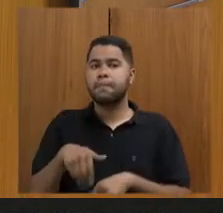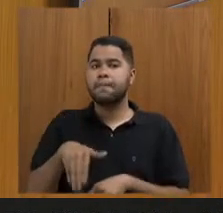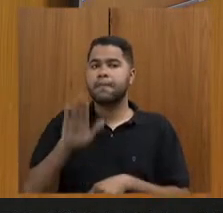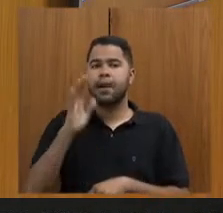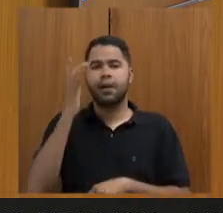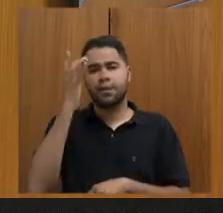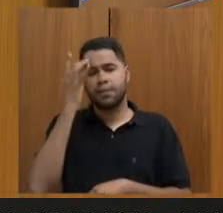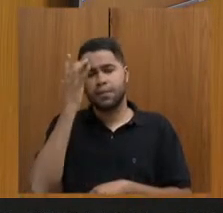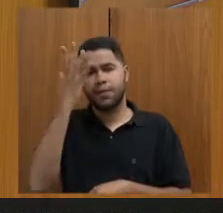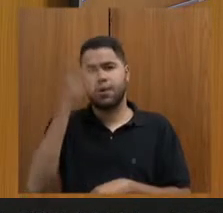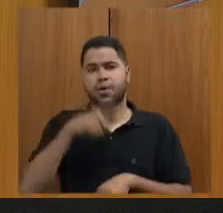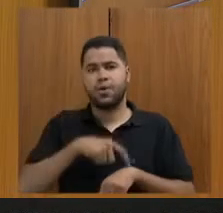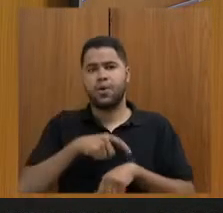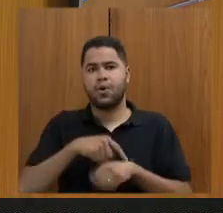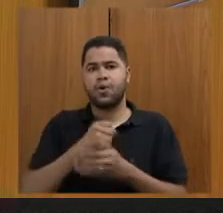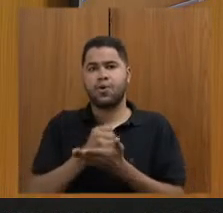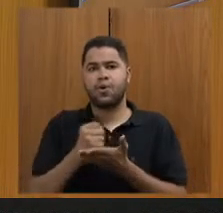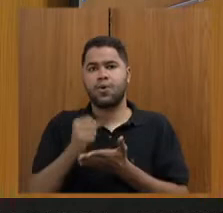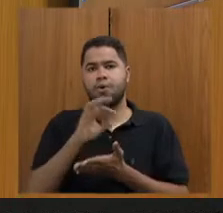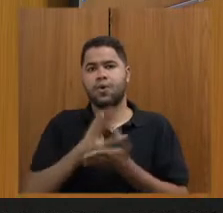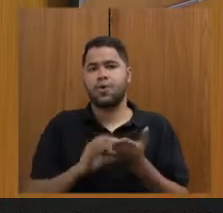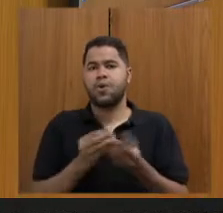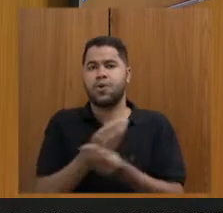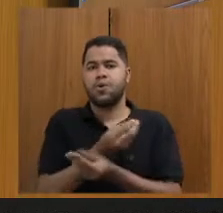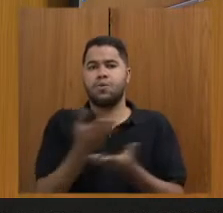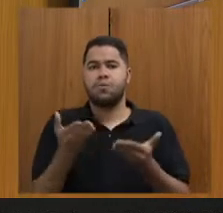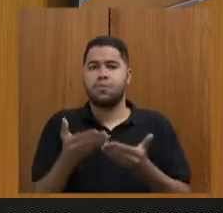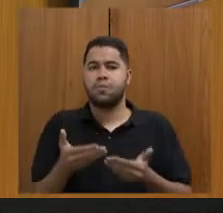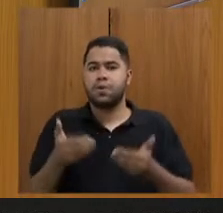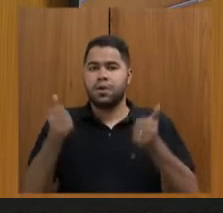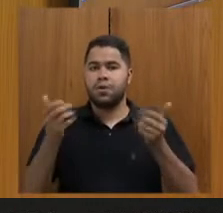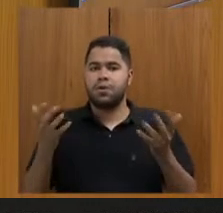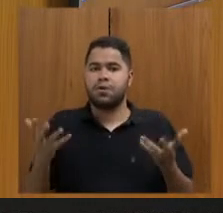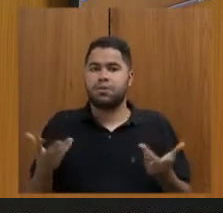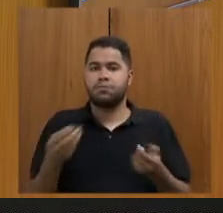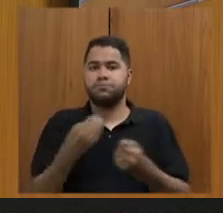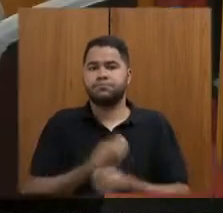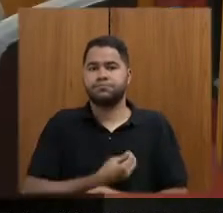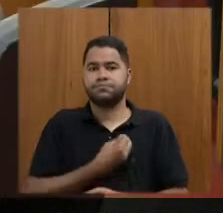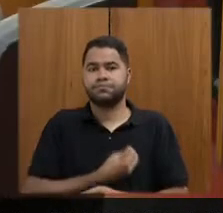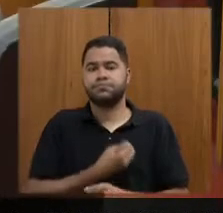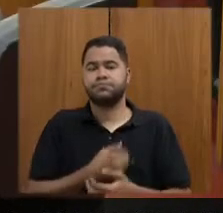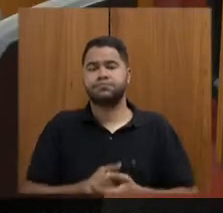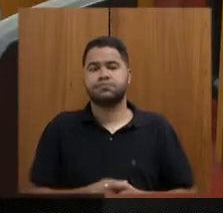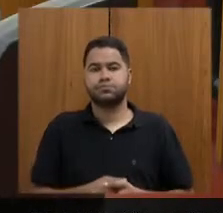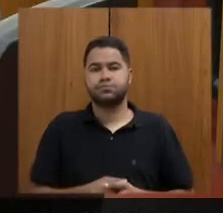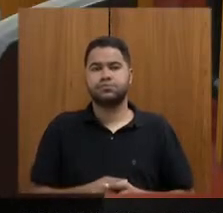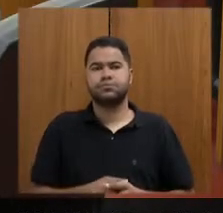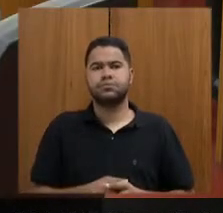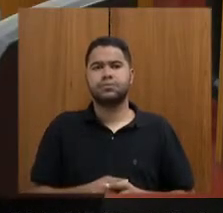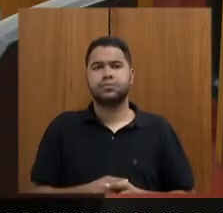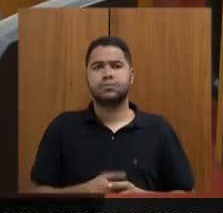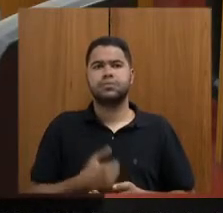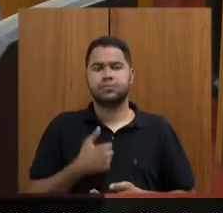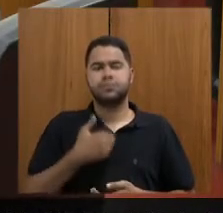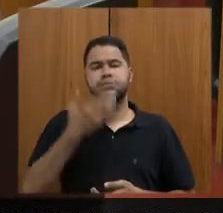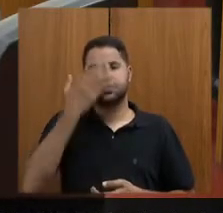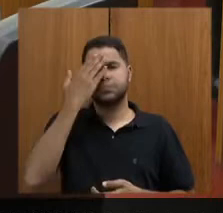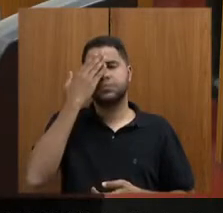facilidade na hora da contratação e proporcionar melhor qualidade de vida para seus trabalhadores. sei que